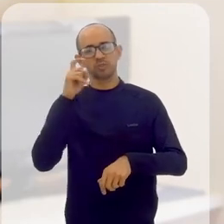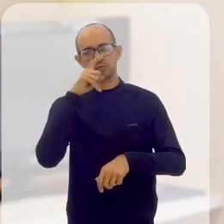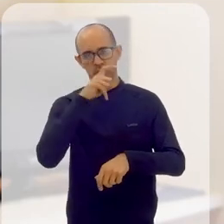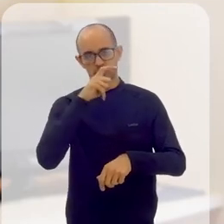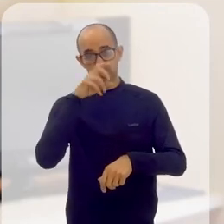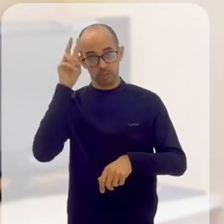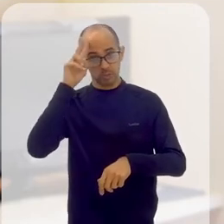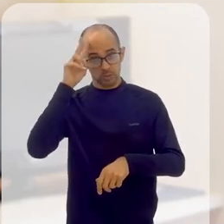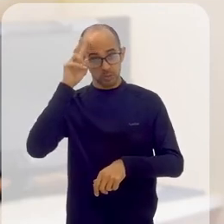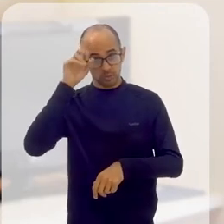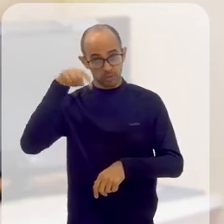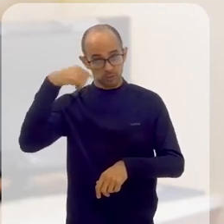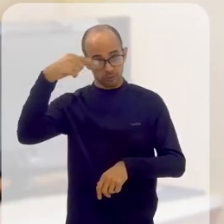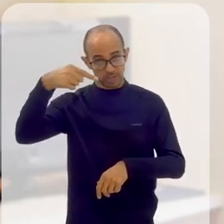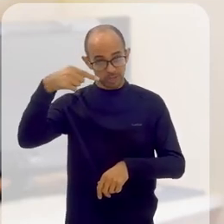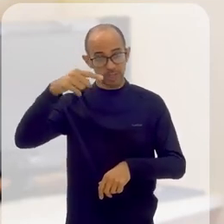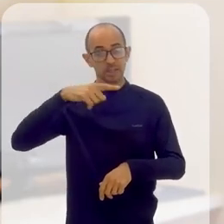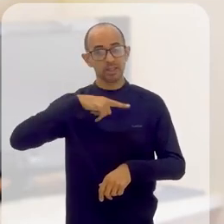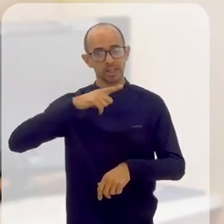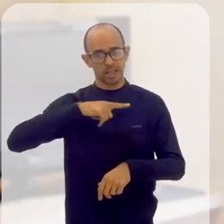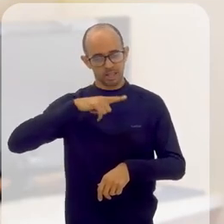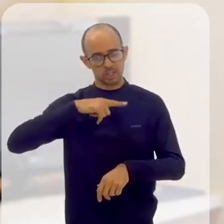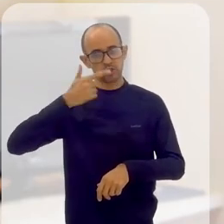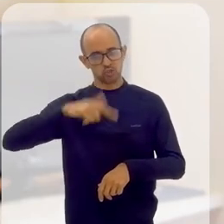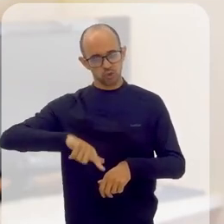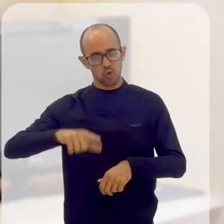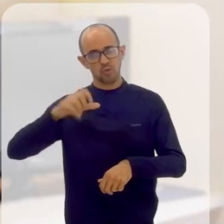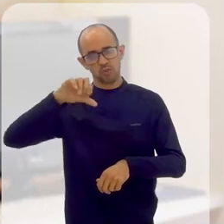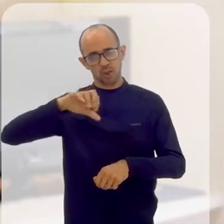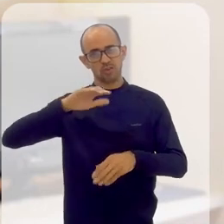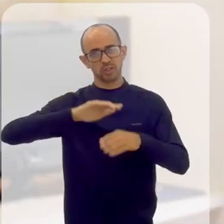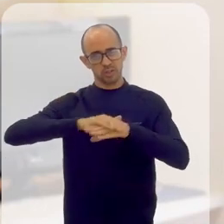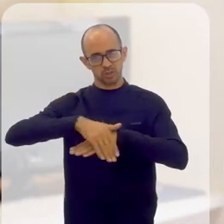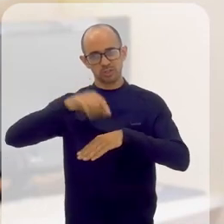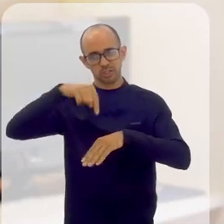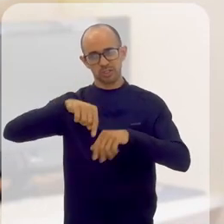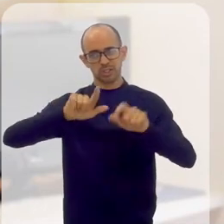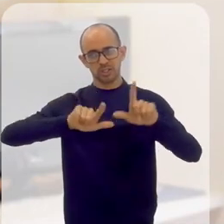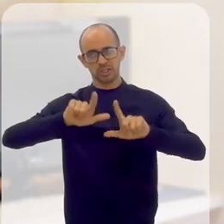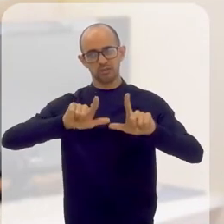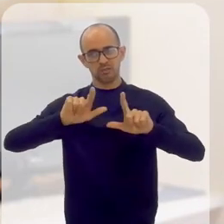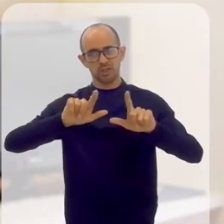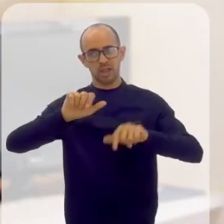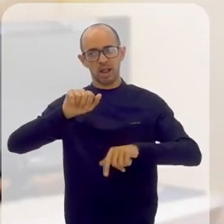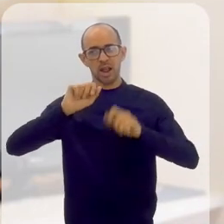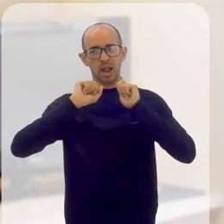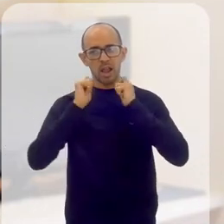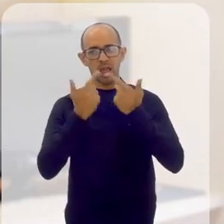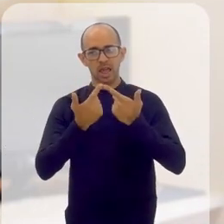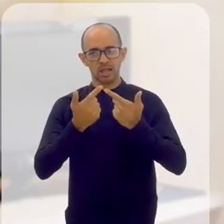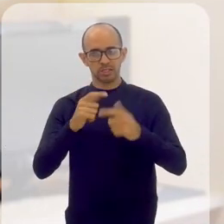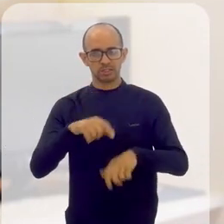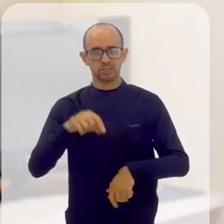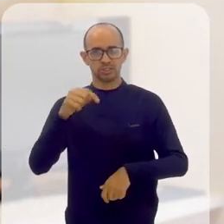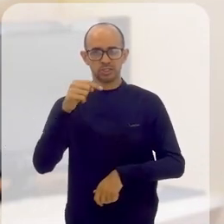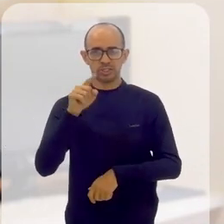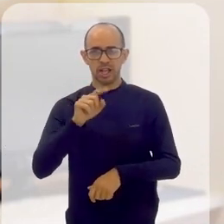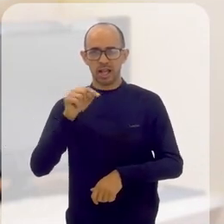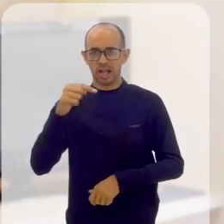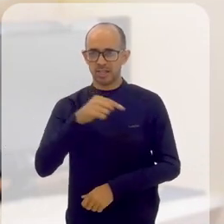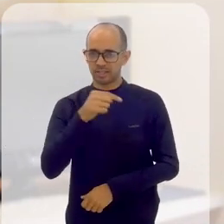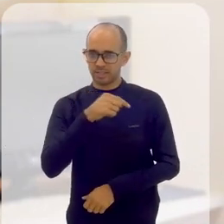E na segunda-feira que vem tem mais às 9 horas da noite aqui na TV Alérgica, canais 12 da NET e 10